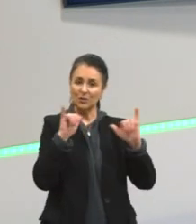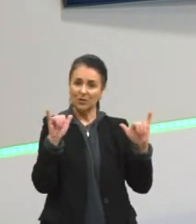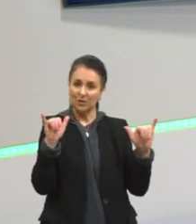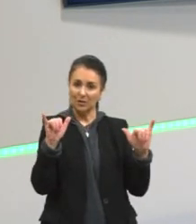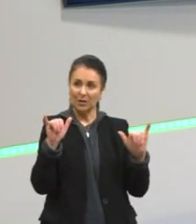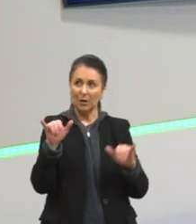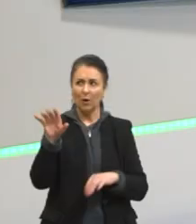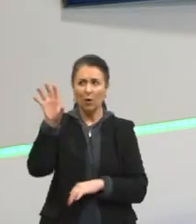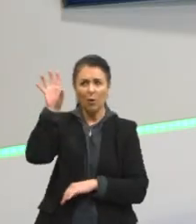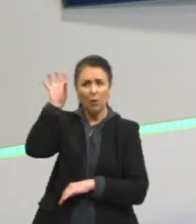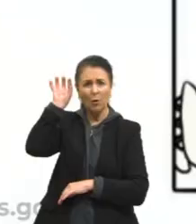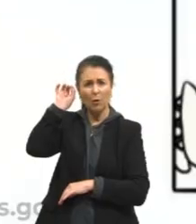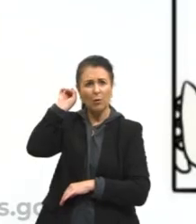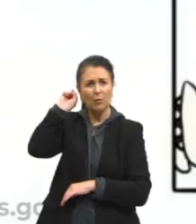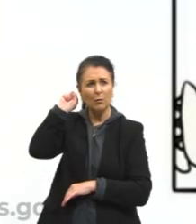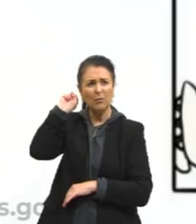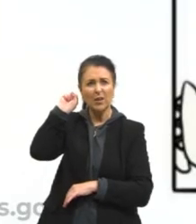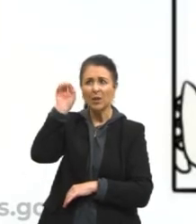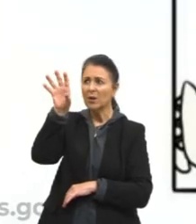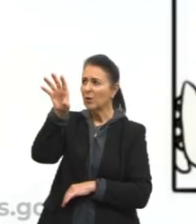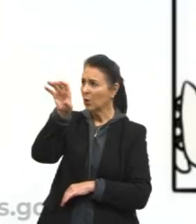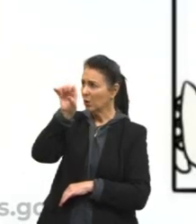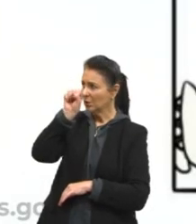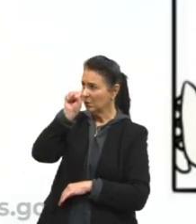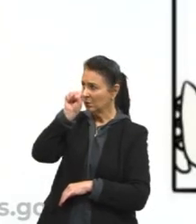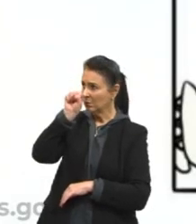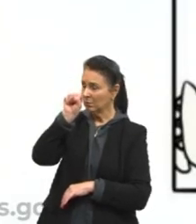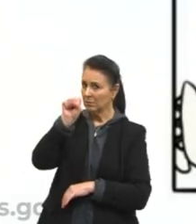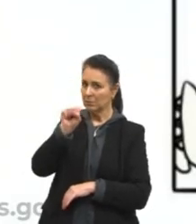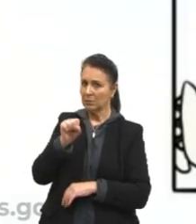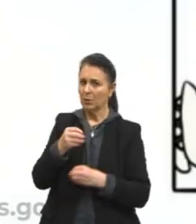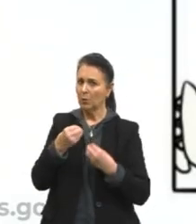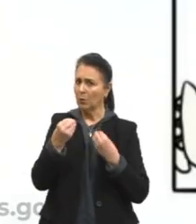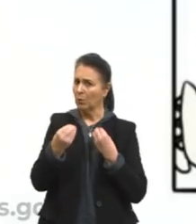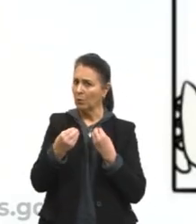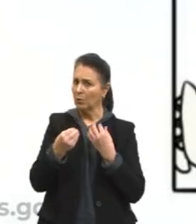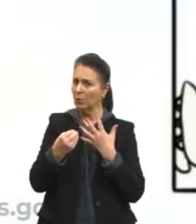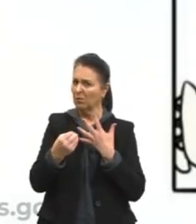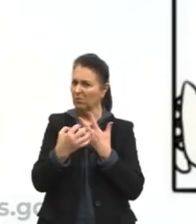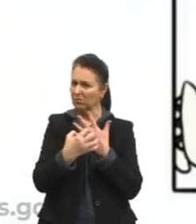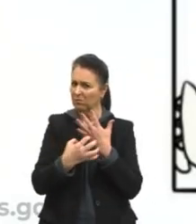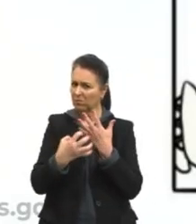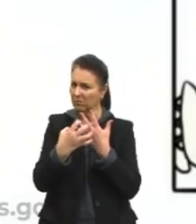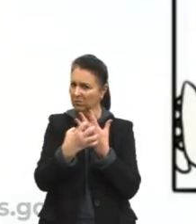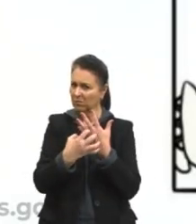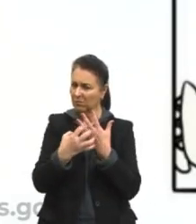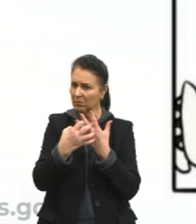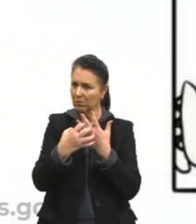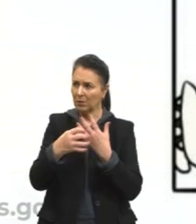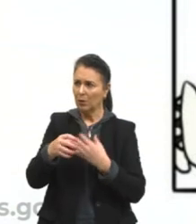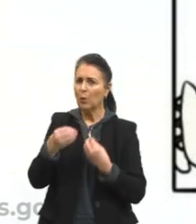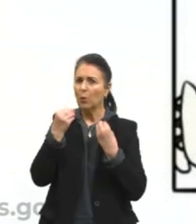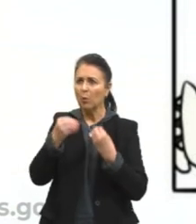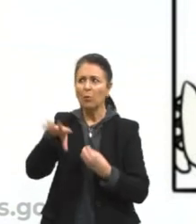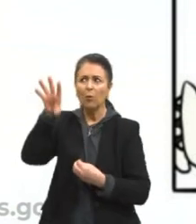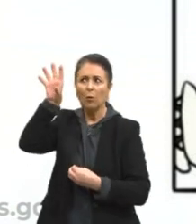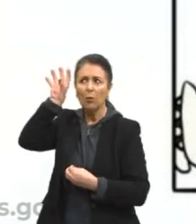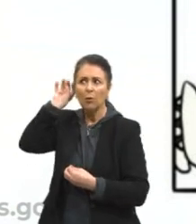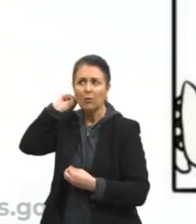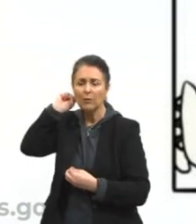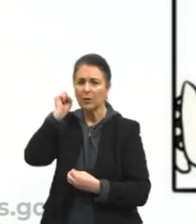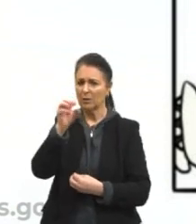ouvi um cheiro. Isso é uma questão sinestésica. Ninguém ouve um cheiro.